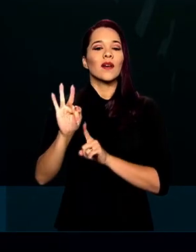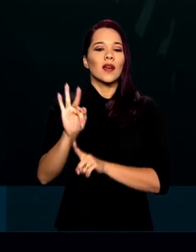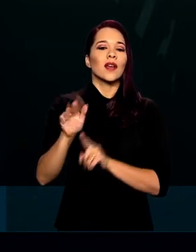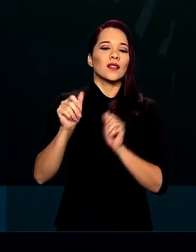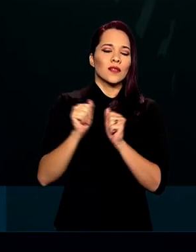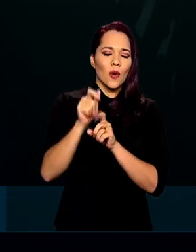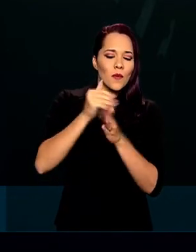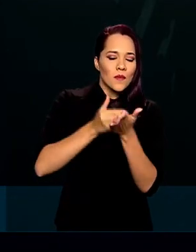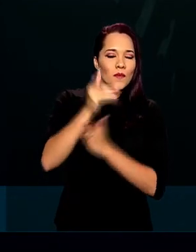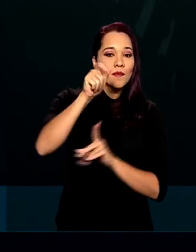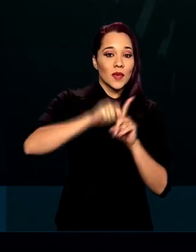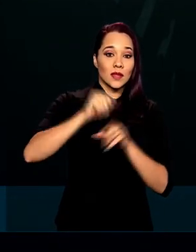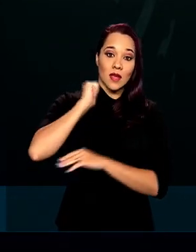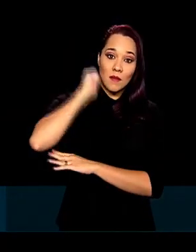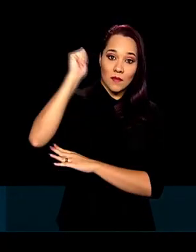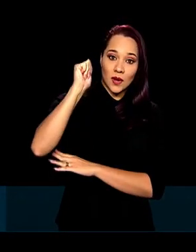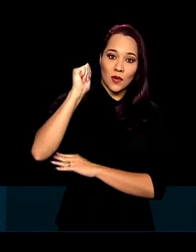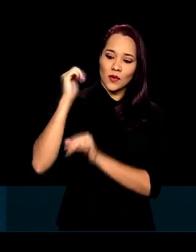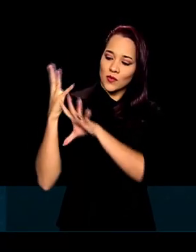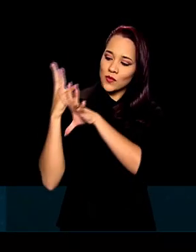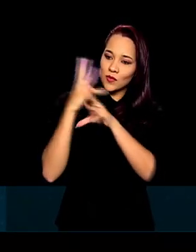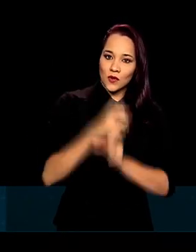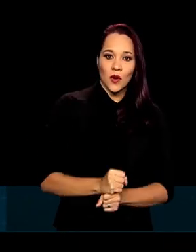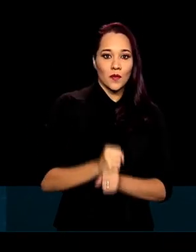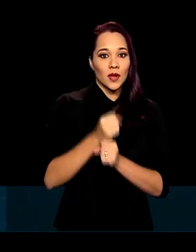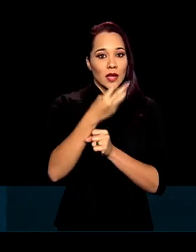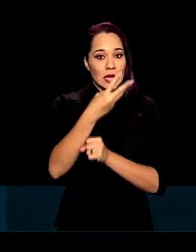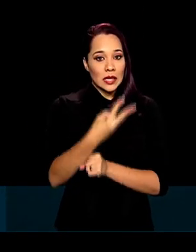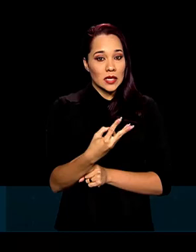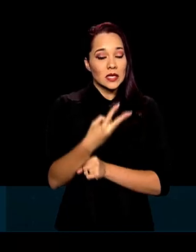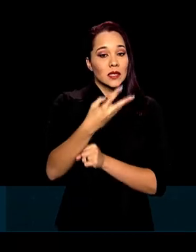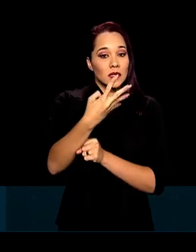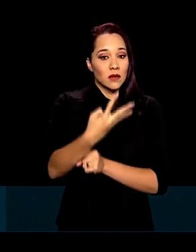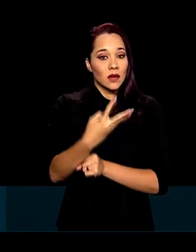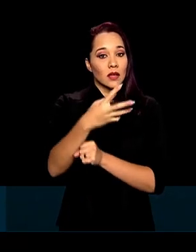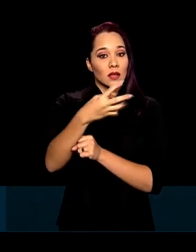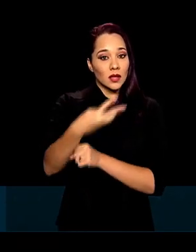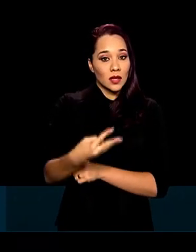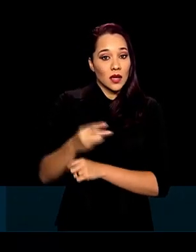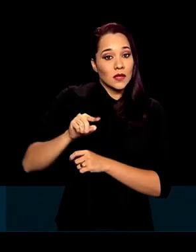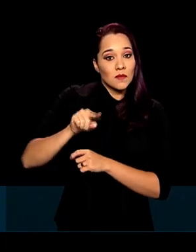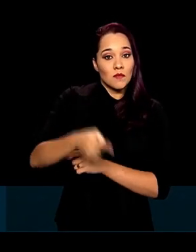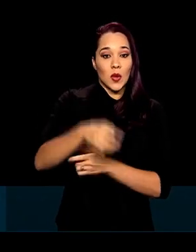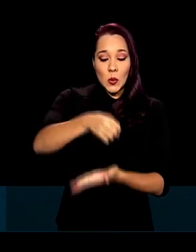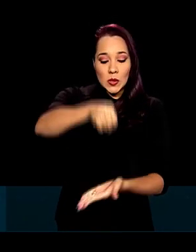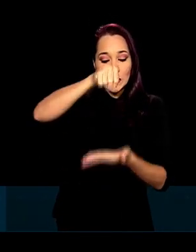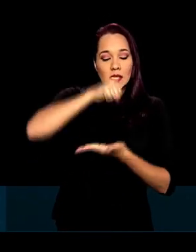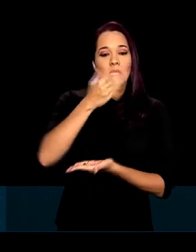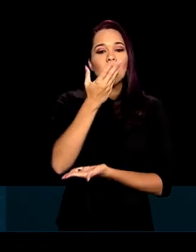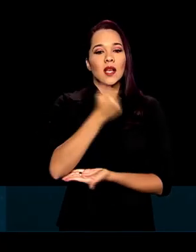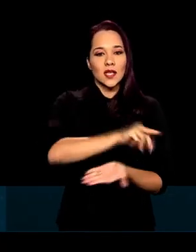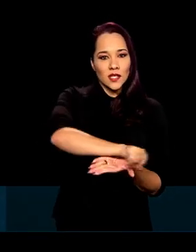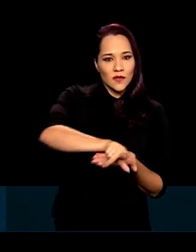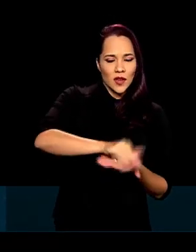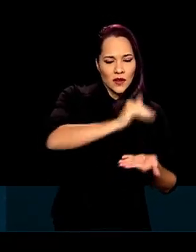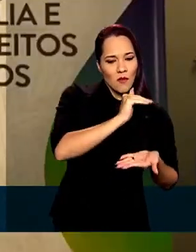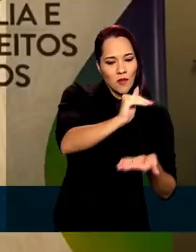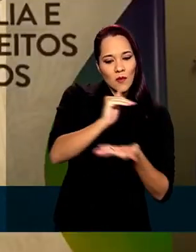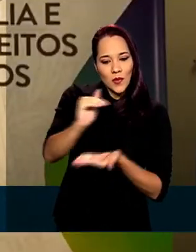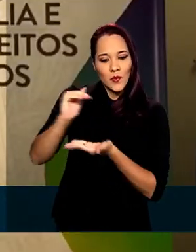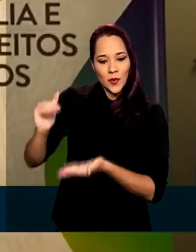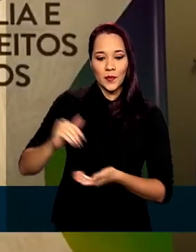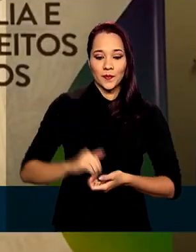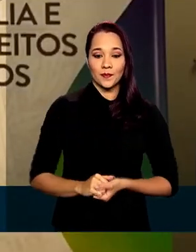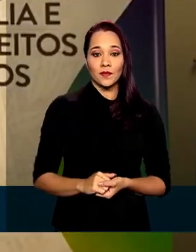desde abril e já totaliza mais de 343 mil cestas de alimentos distribuídas.